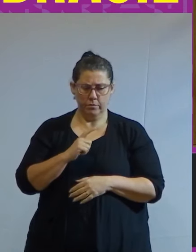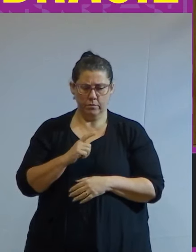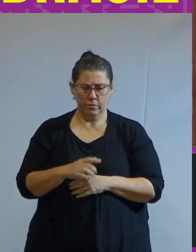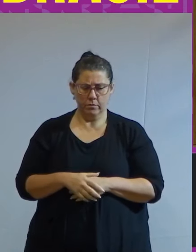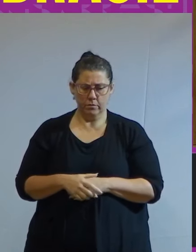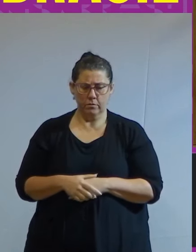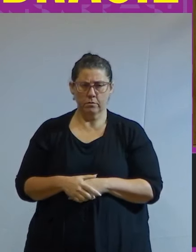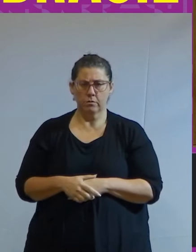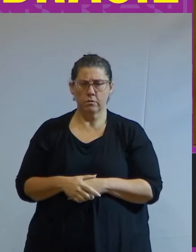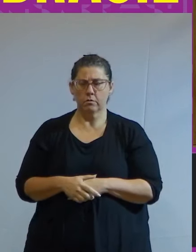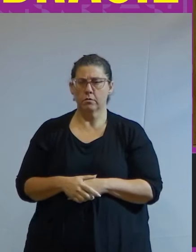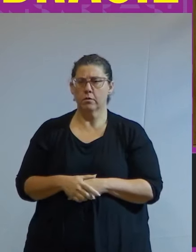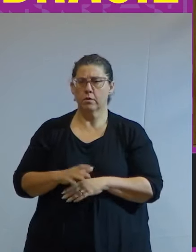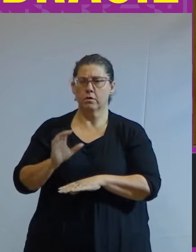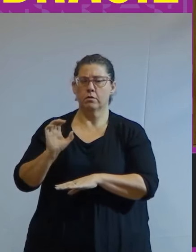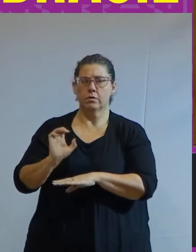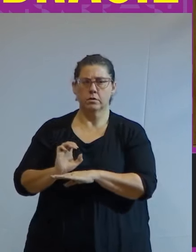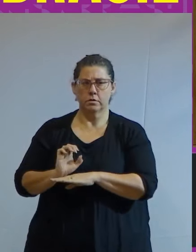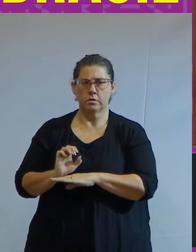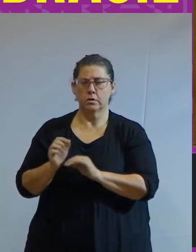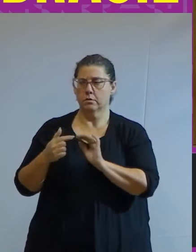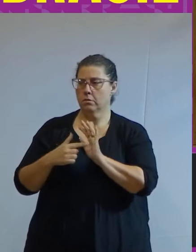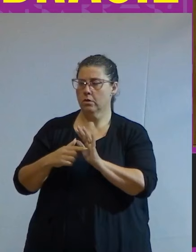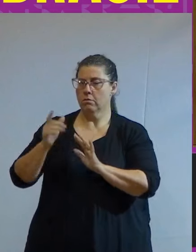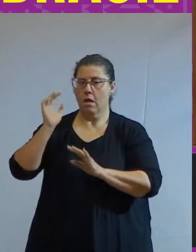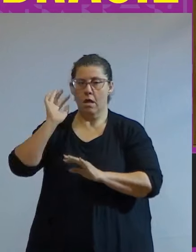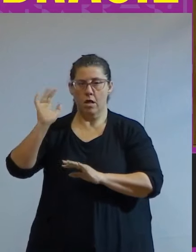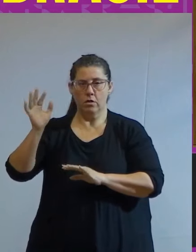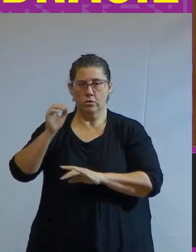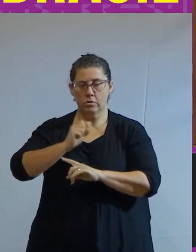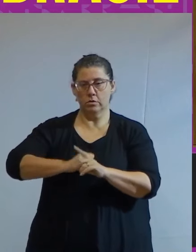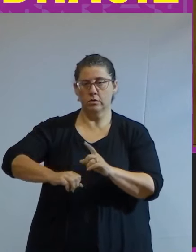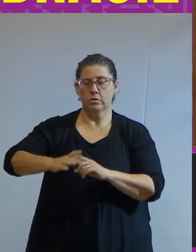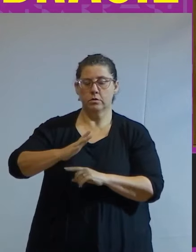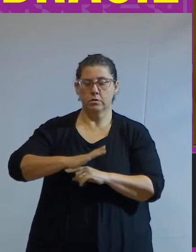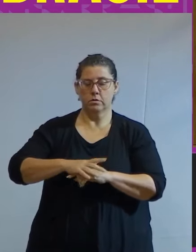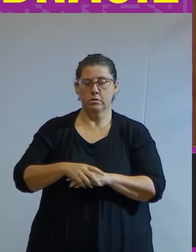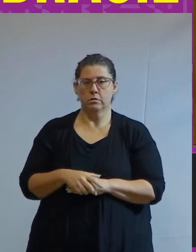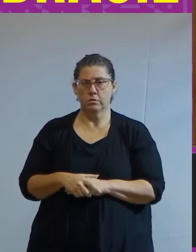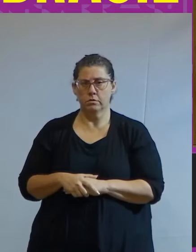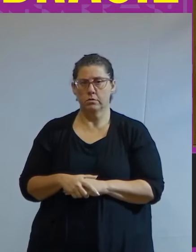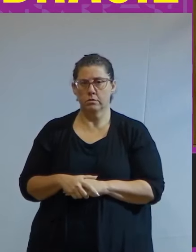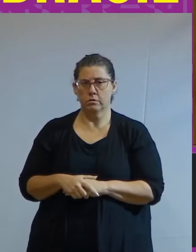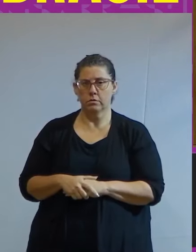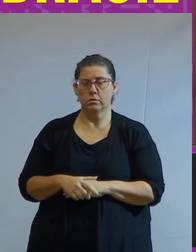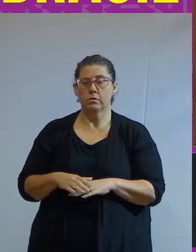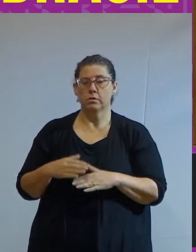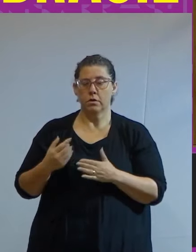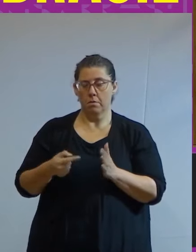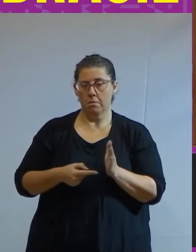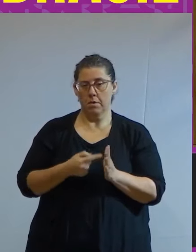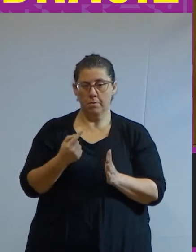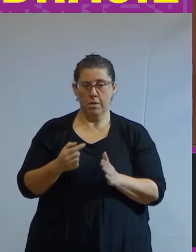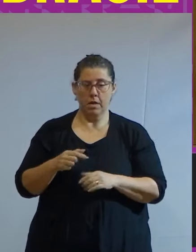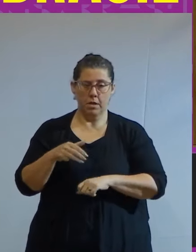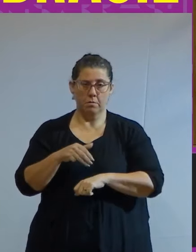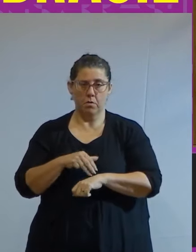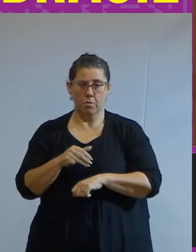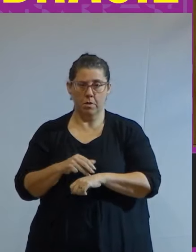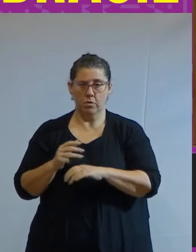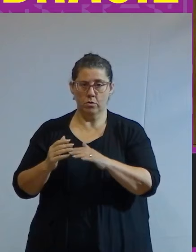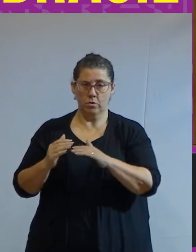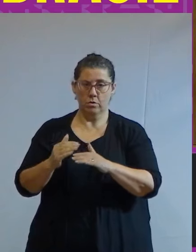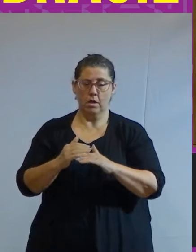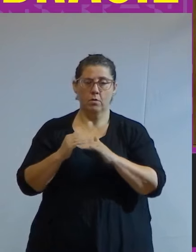Marx o Estado configura a ilusão da sociedade civil pondo o primeiro momento da igualdade